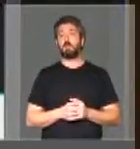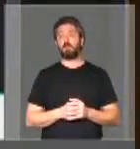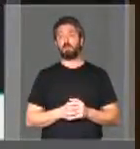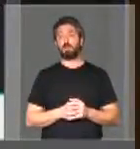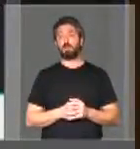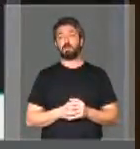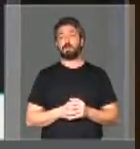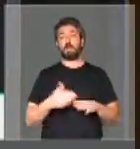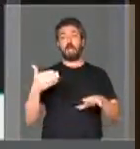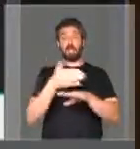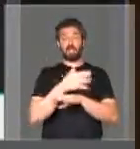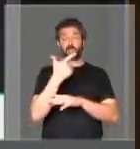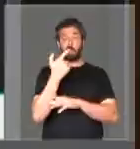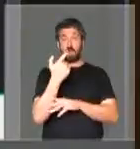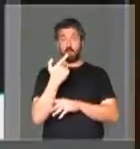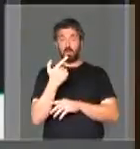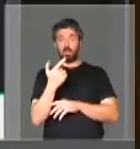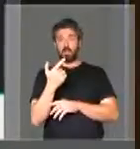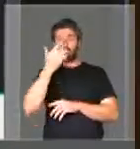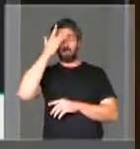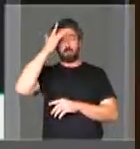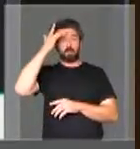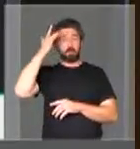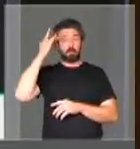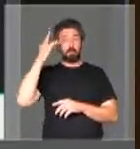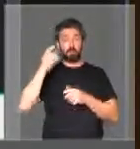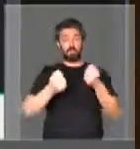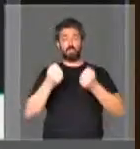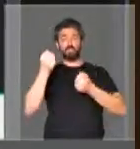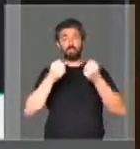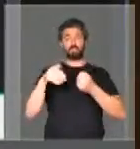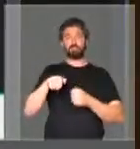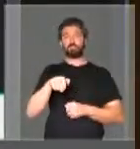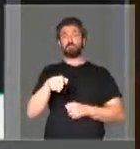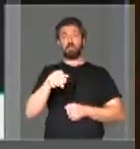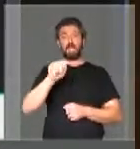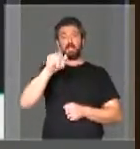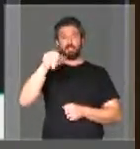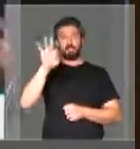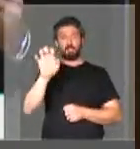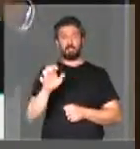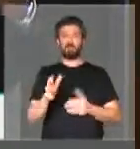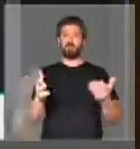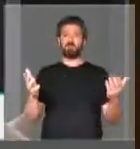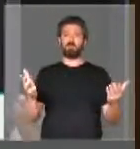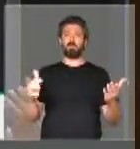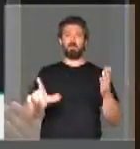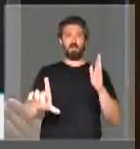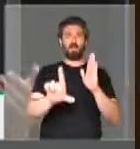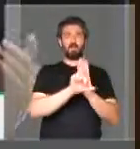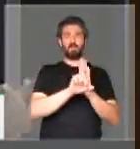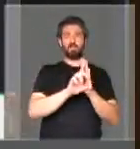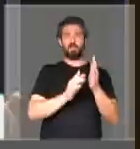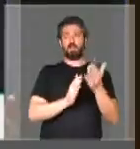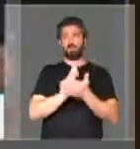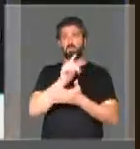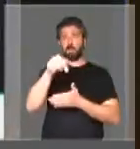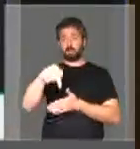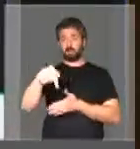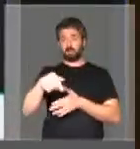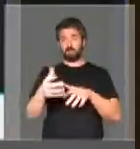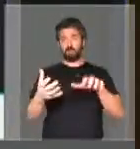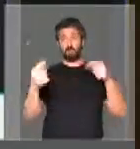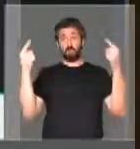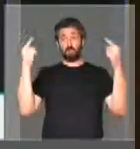de acesso a armas a agentes de trânsito. Ora, foi aprovada uma lei aqui no